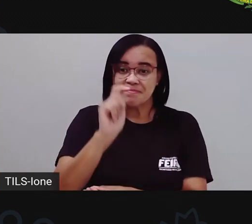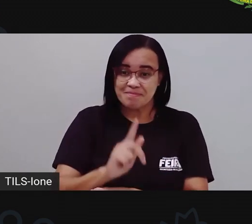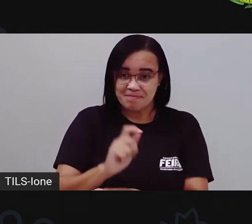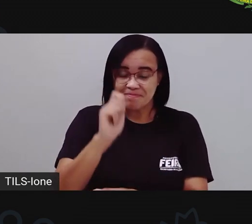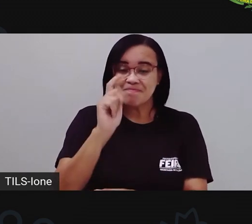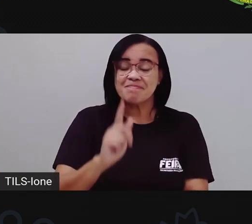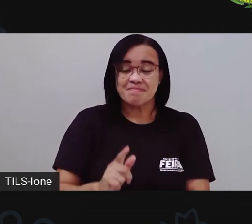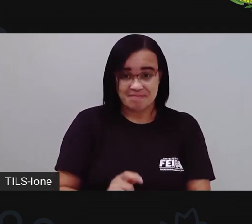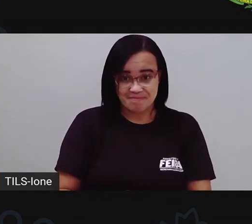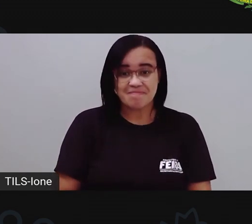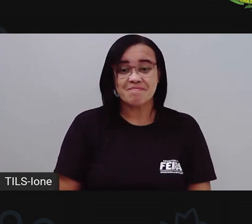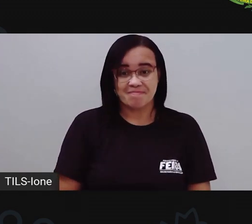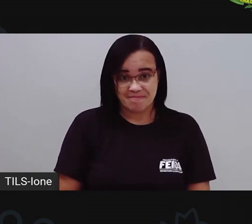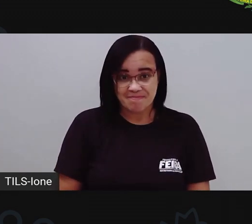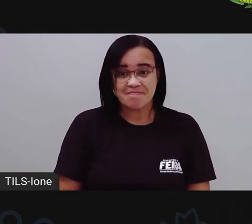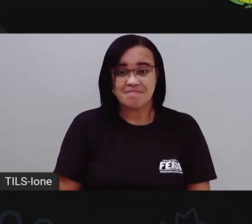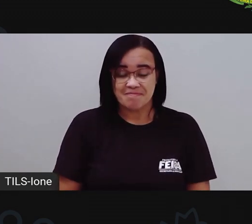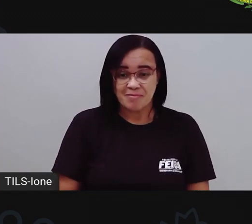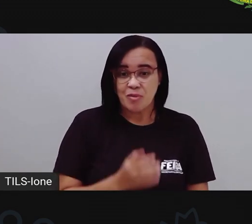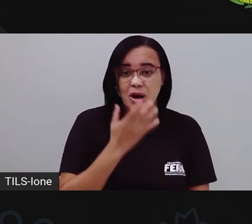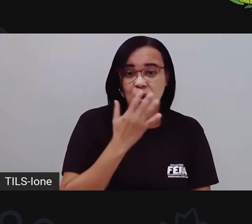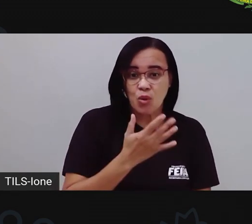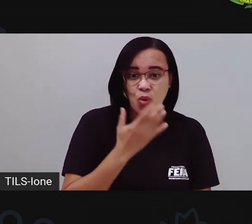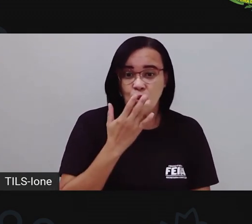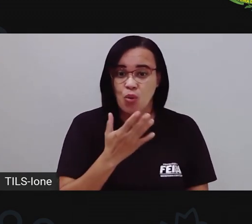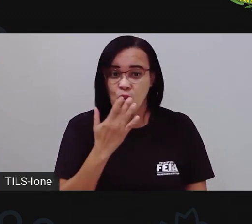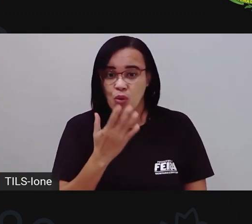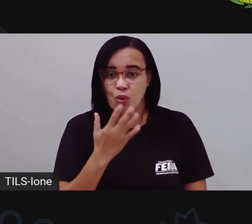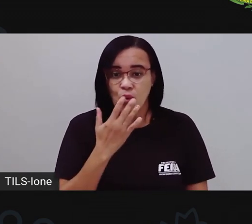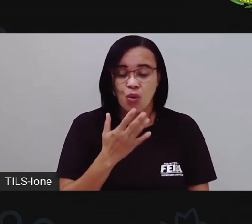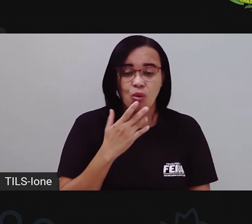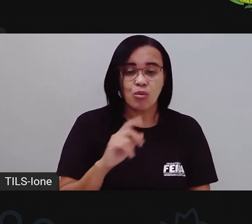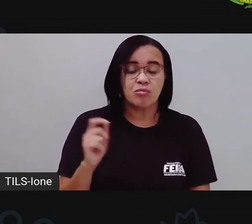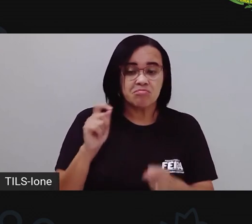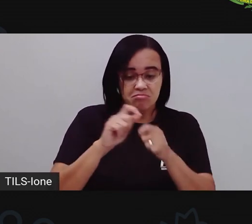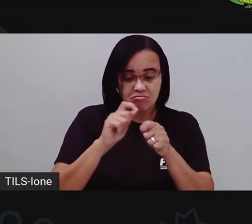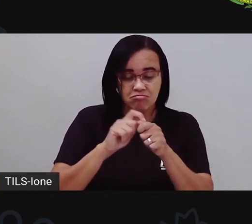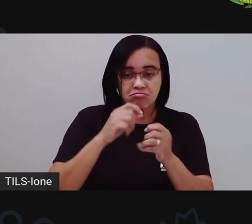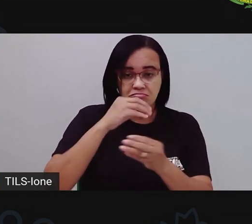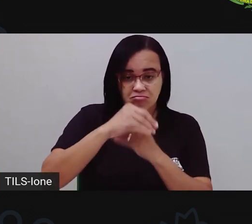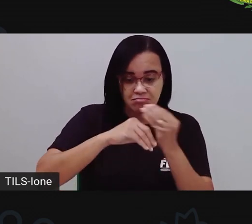com a tonalidade que você quer formar. Certo?